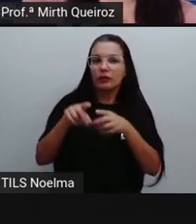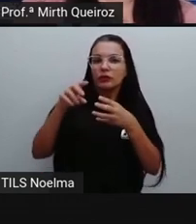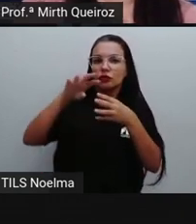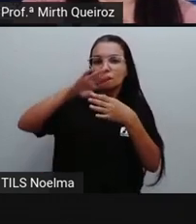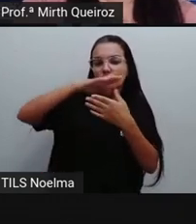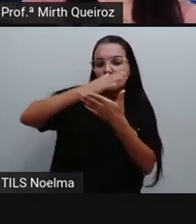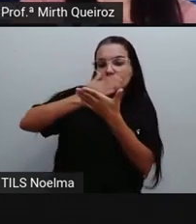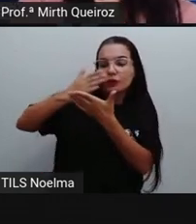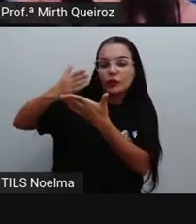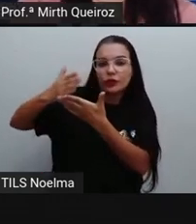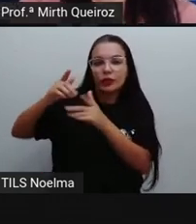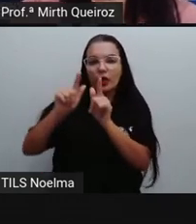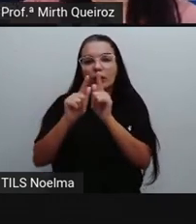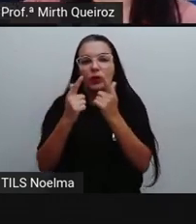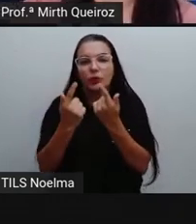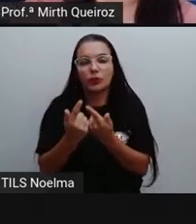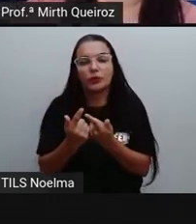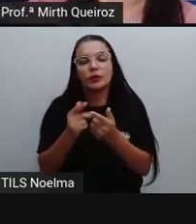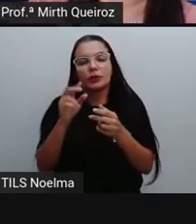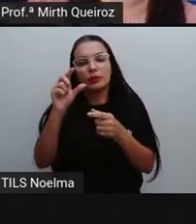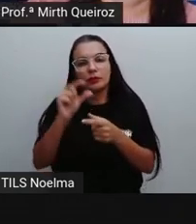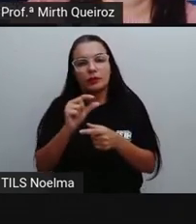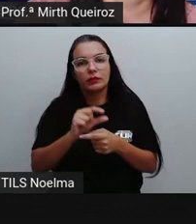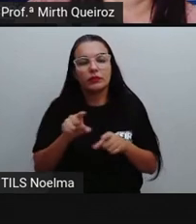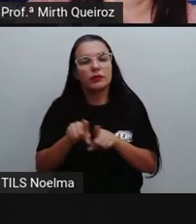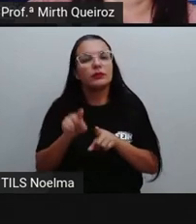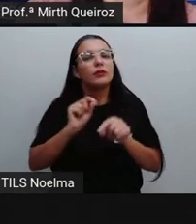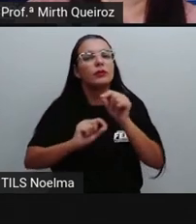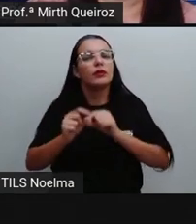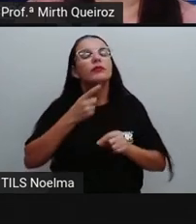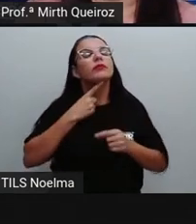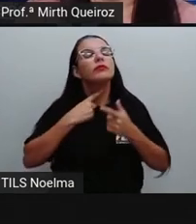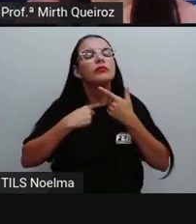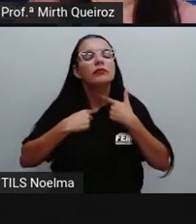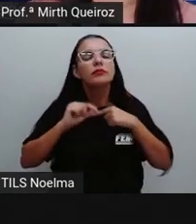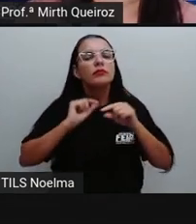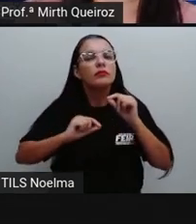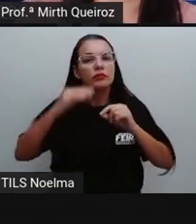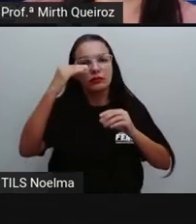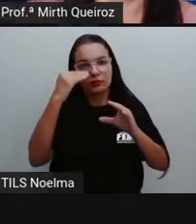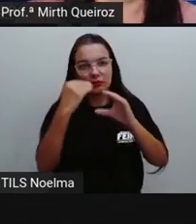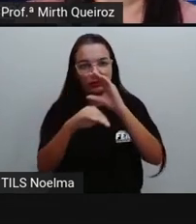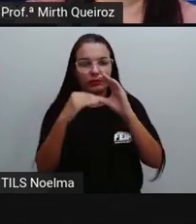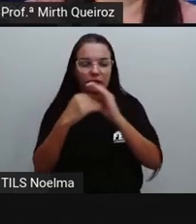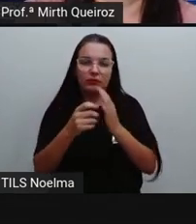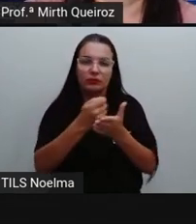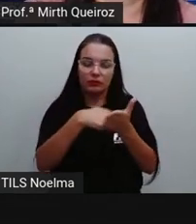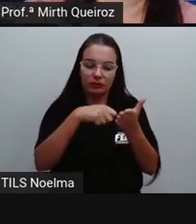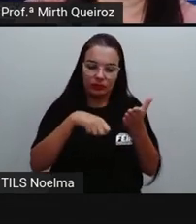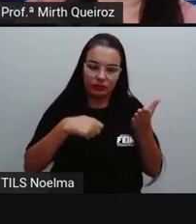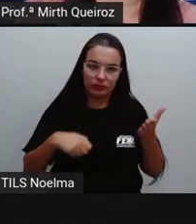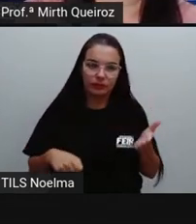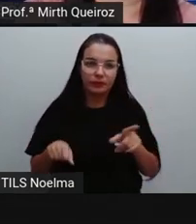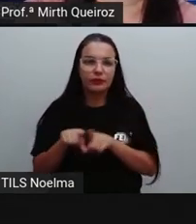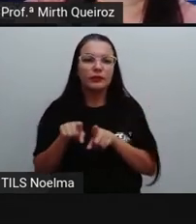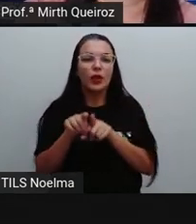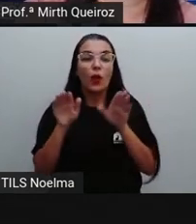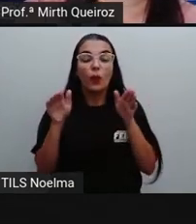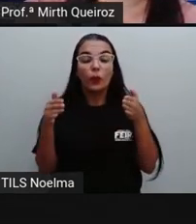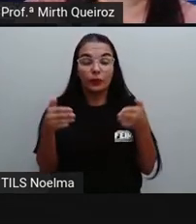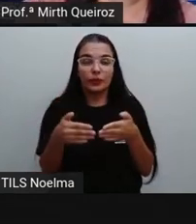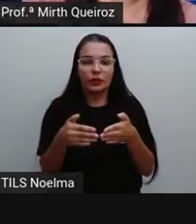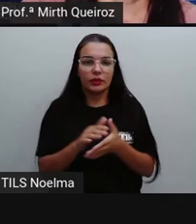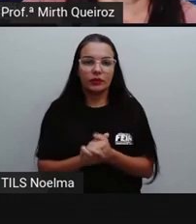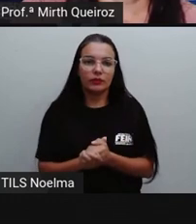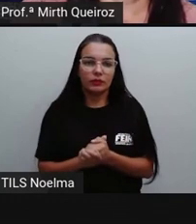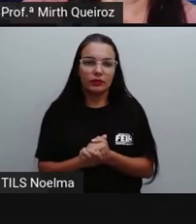intencionalidade, né? Com que essa carta, ela vai ser escrita, né? Com o objetivo, de acordo com o objetivo.